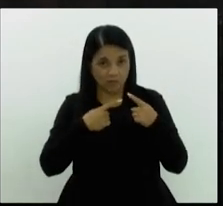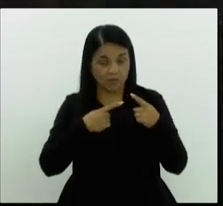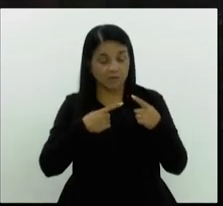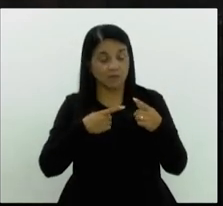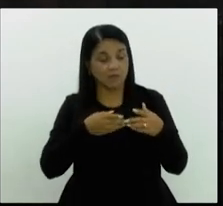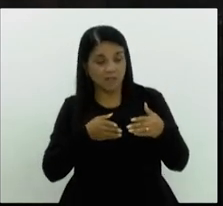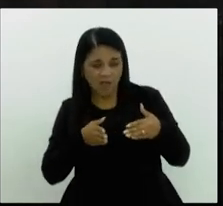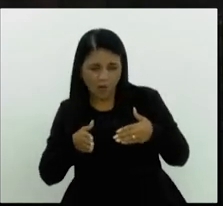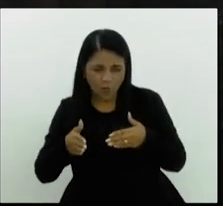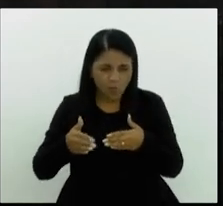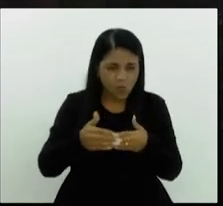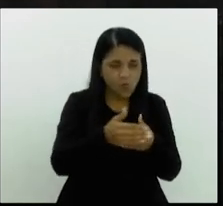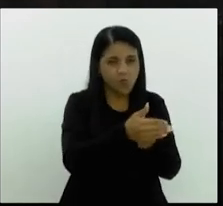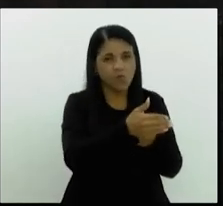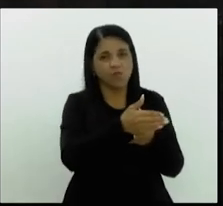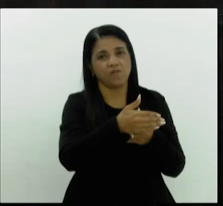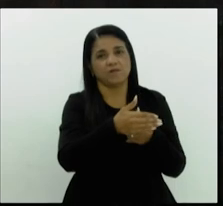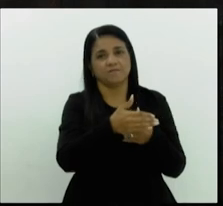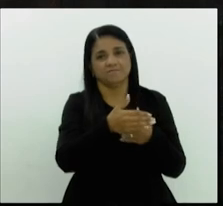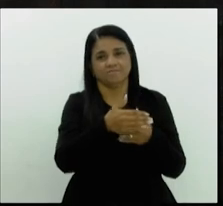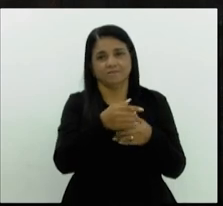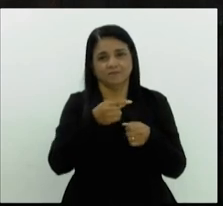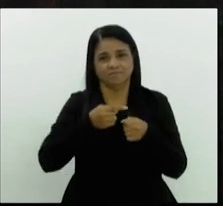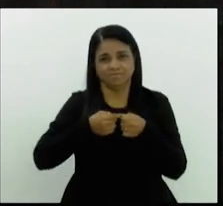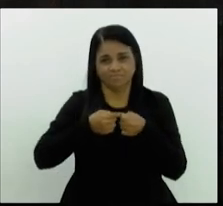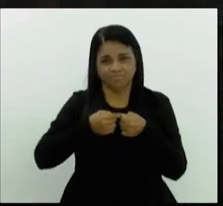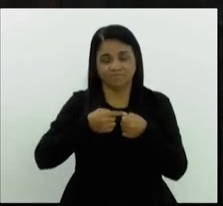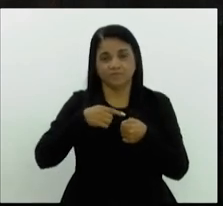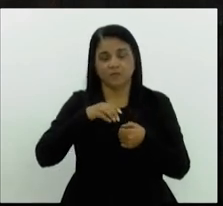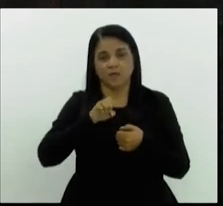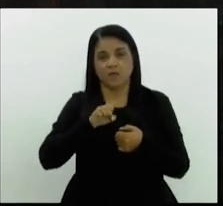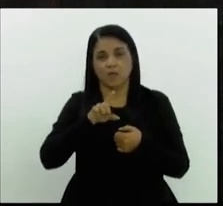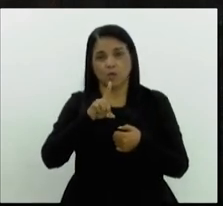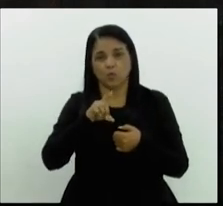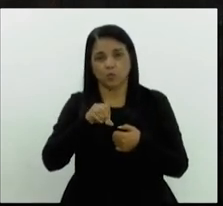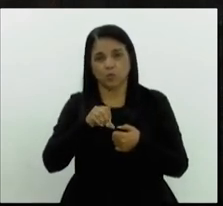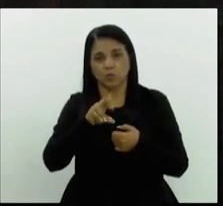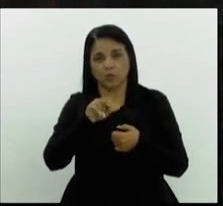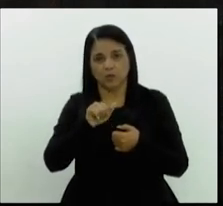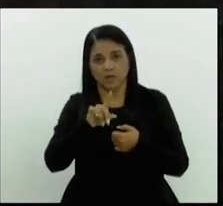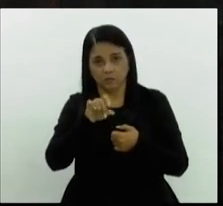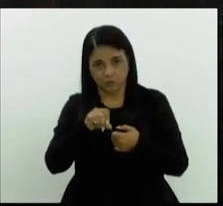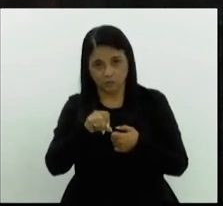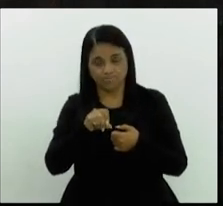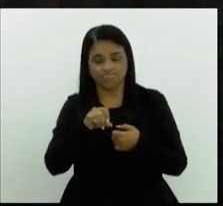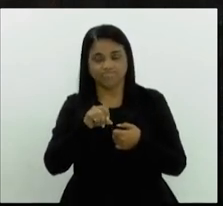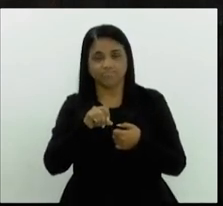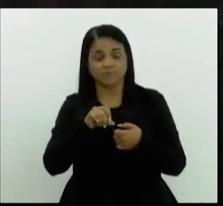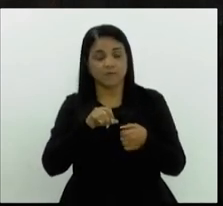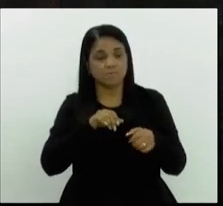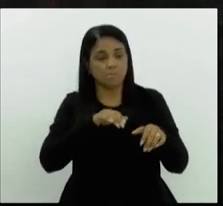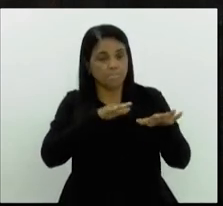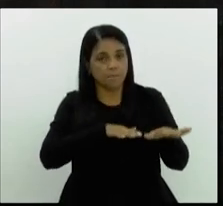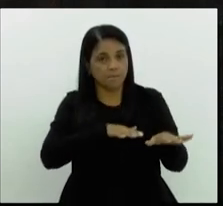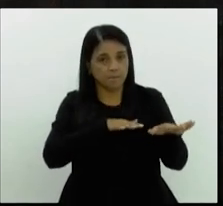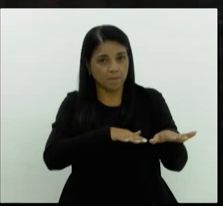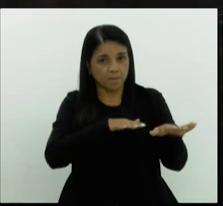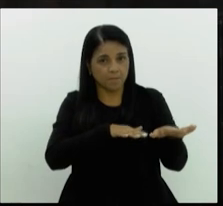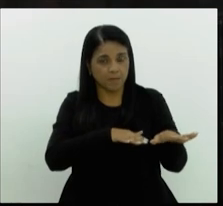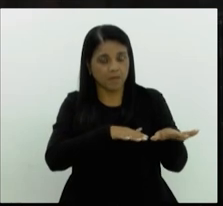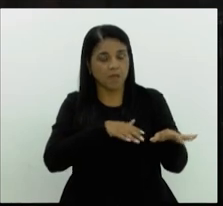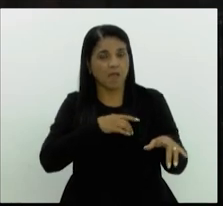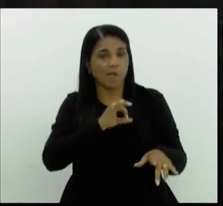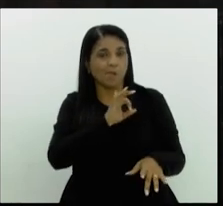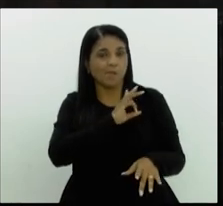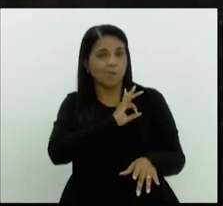S, em Eldorado dos Carajás, essa marcha foi interceptada pela polícia militar